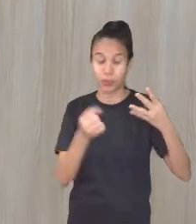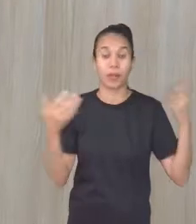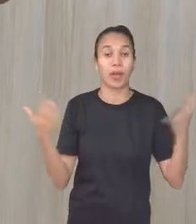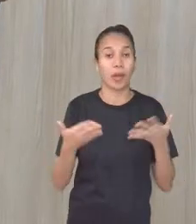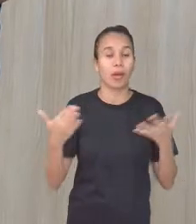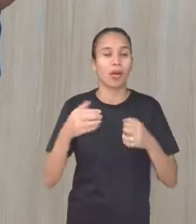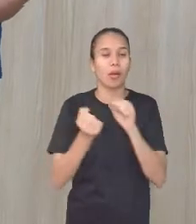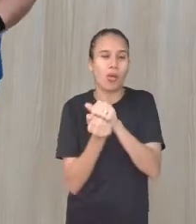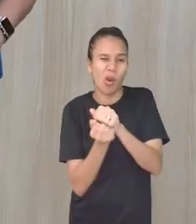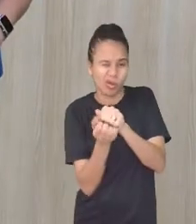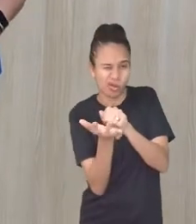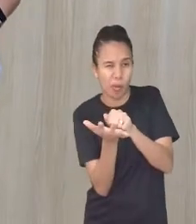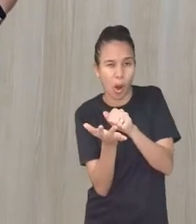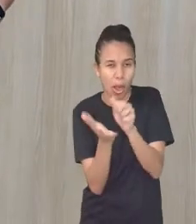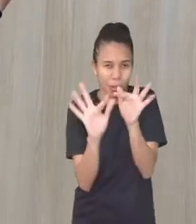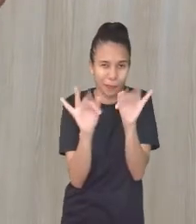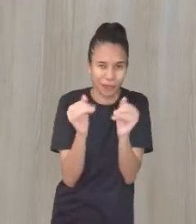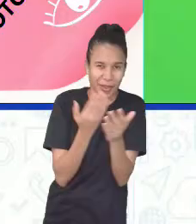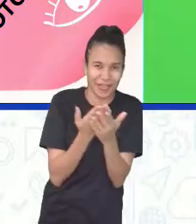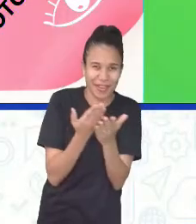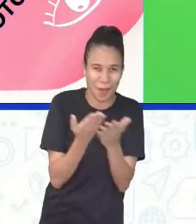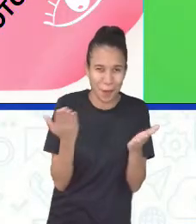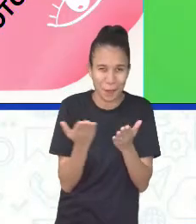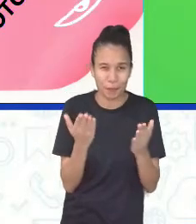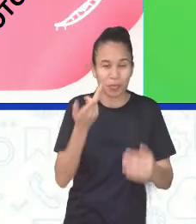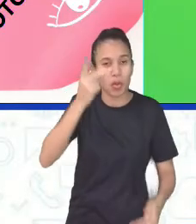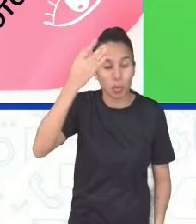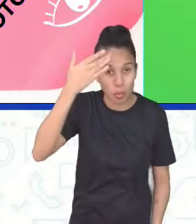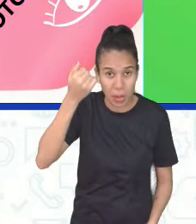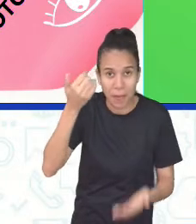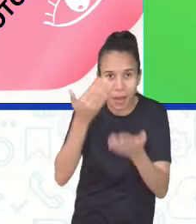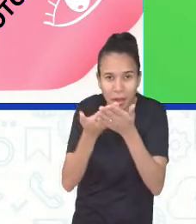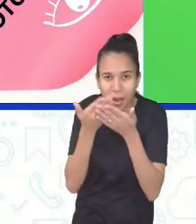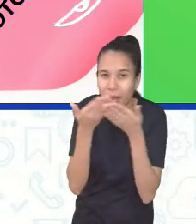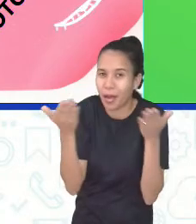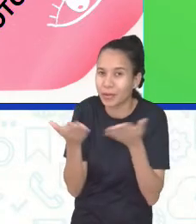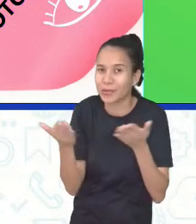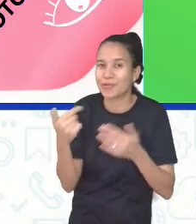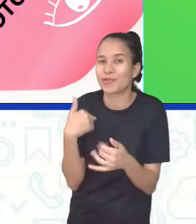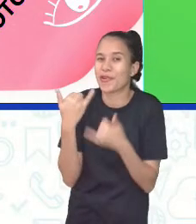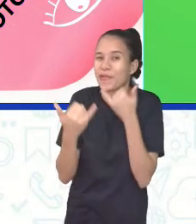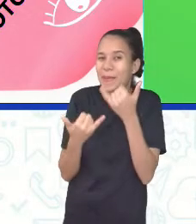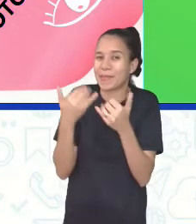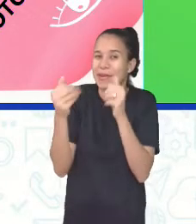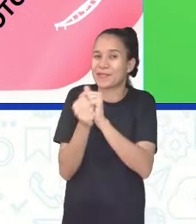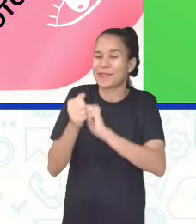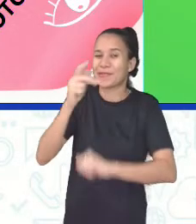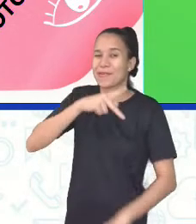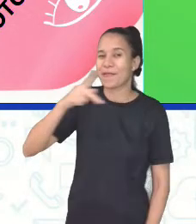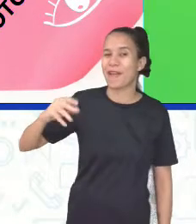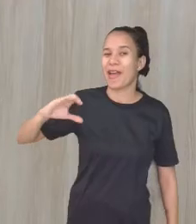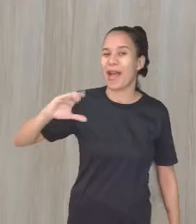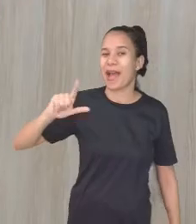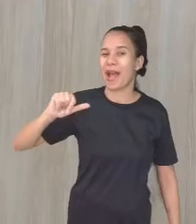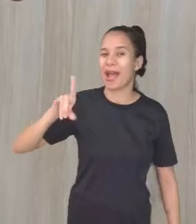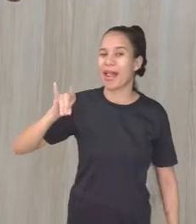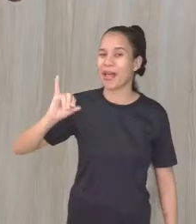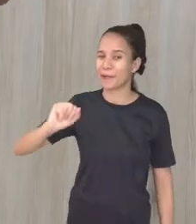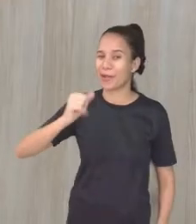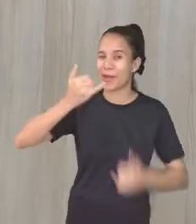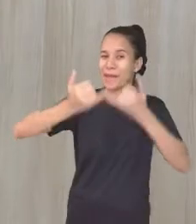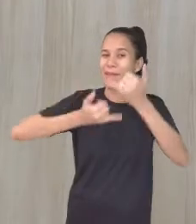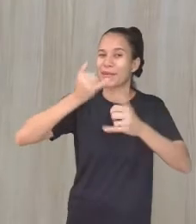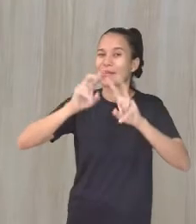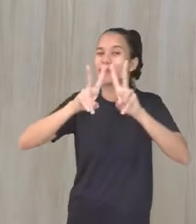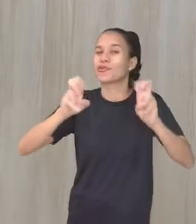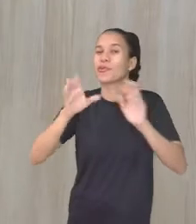um spoilerzinho do finalzinho da nossa aula. Vocês sabiam que na aula de hoje eu vou brincar com a professora Cláudia. E a brincadeira tem a